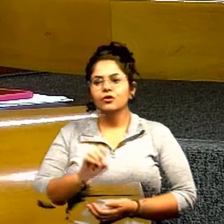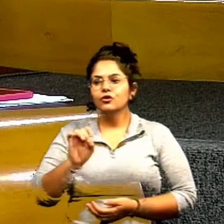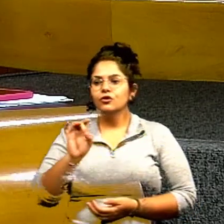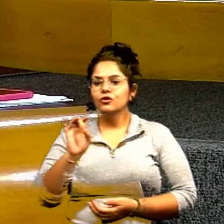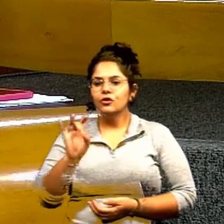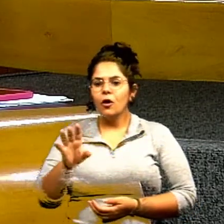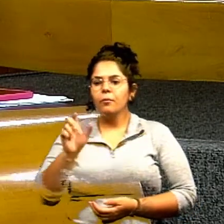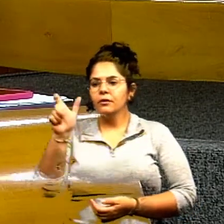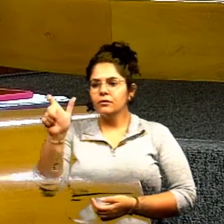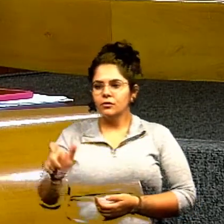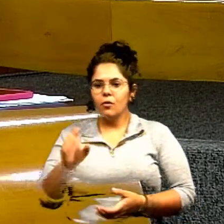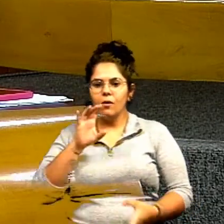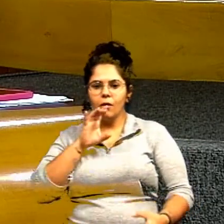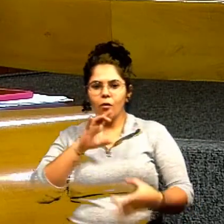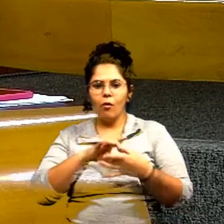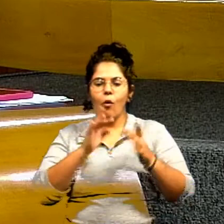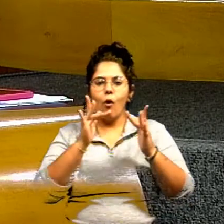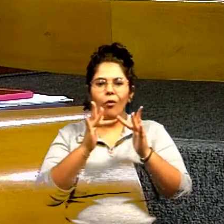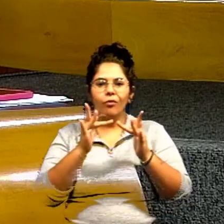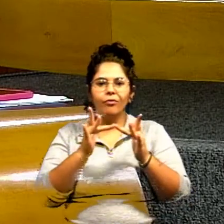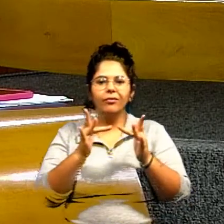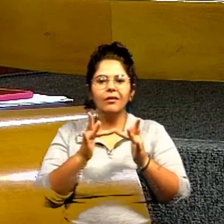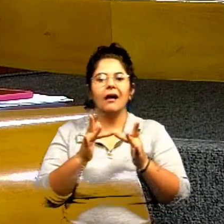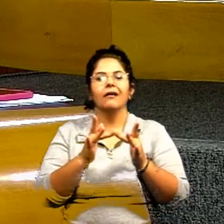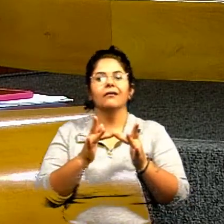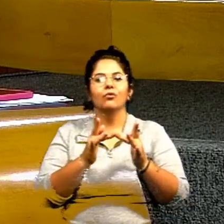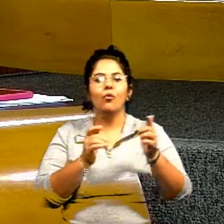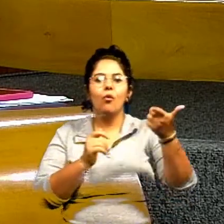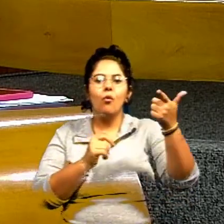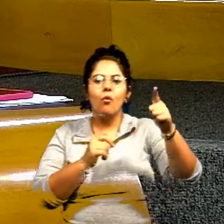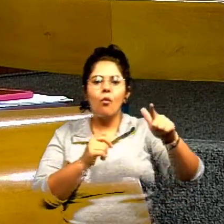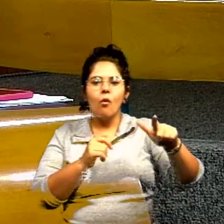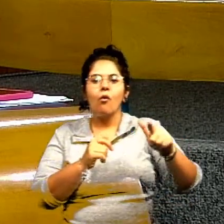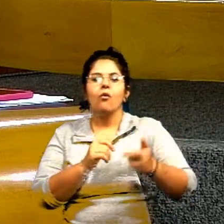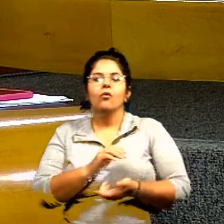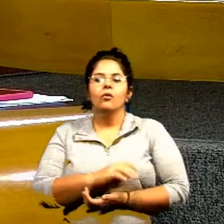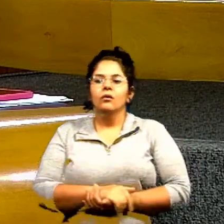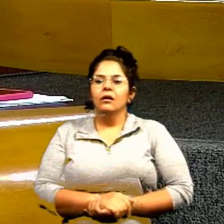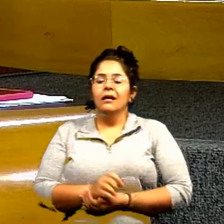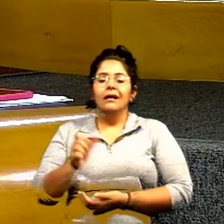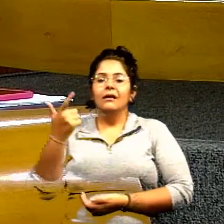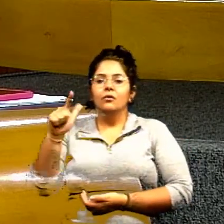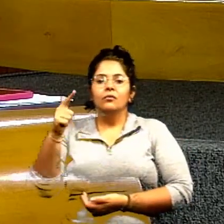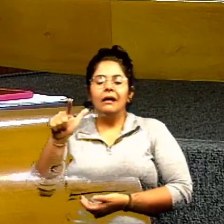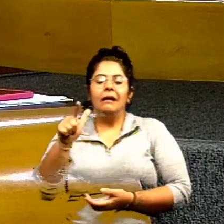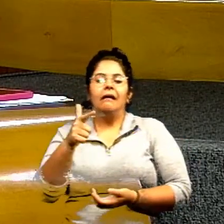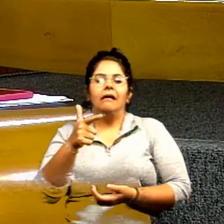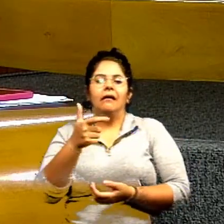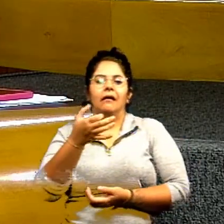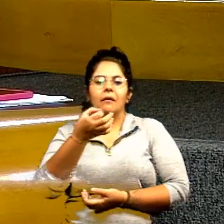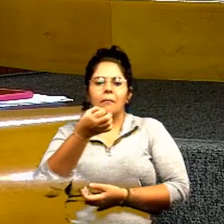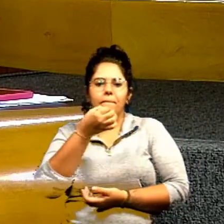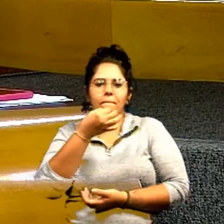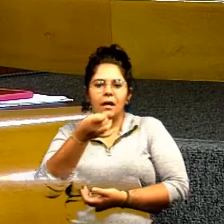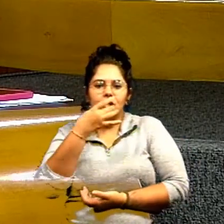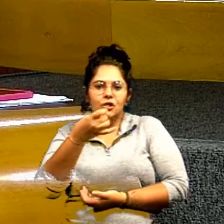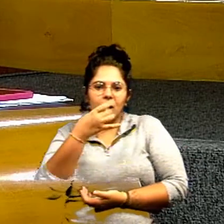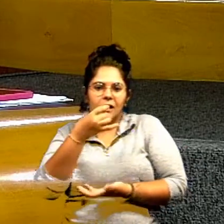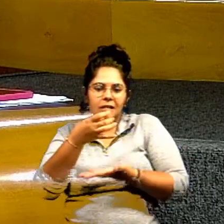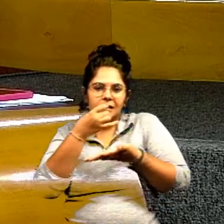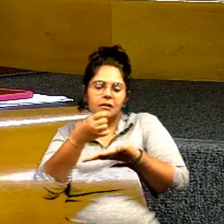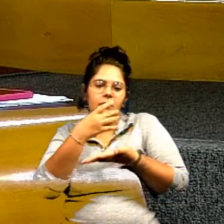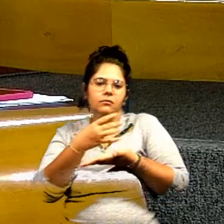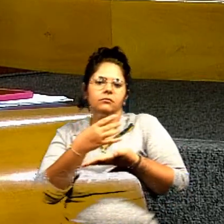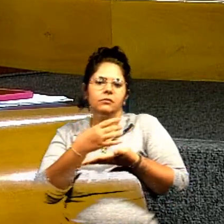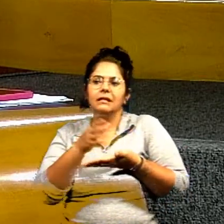sofre por não ter a medicação não ter acesso é que sabe a importância dessa